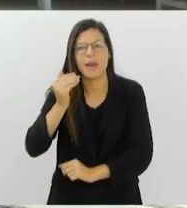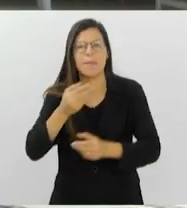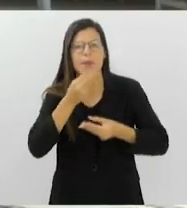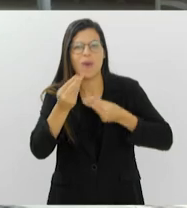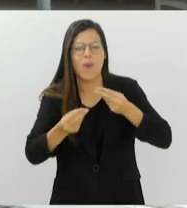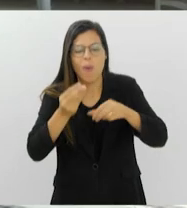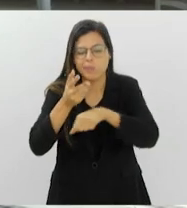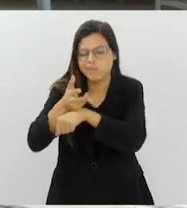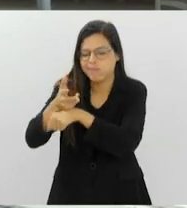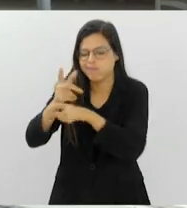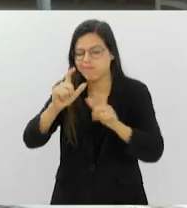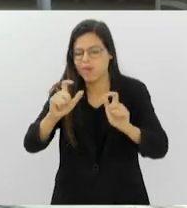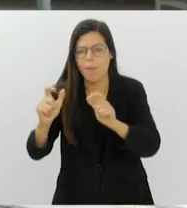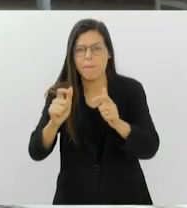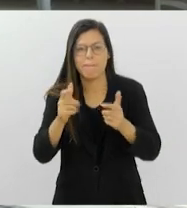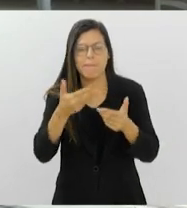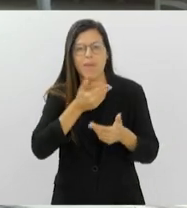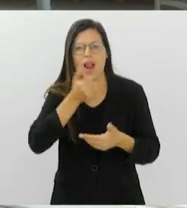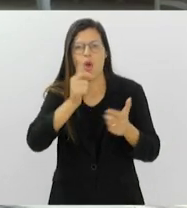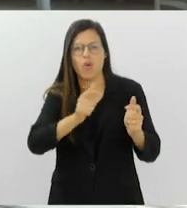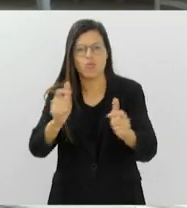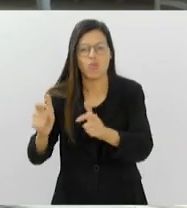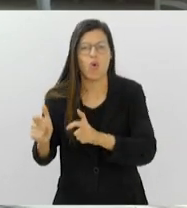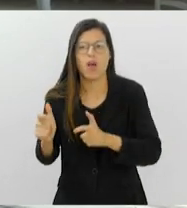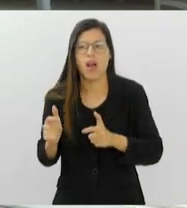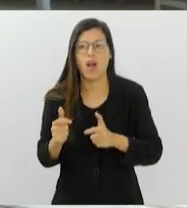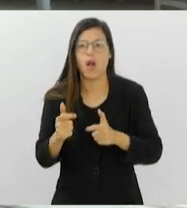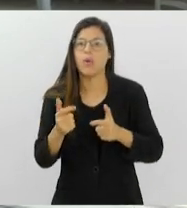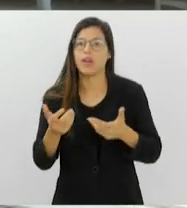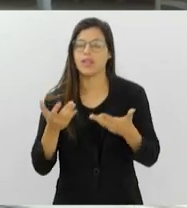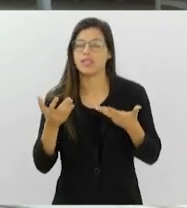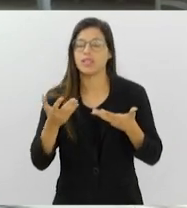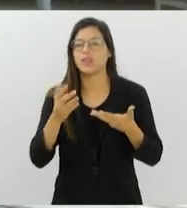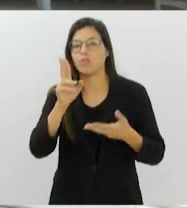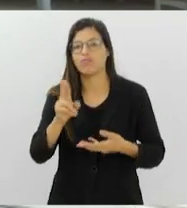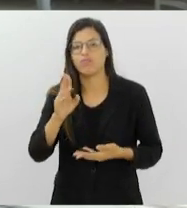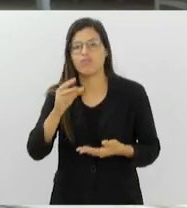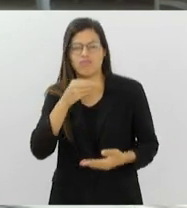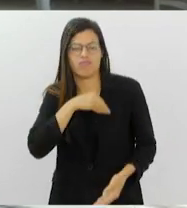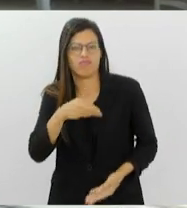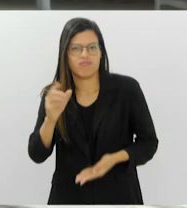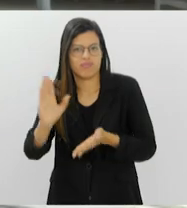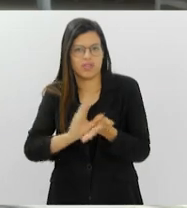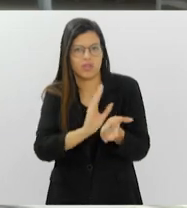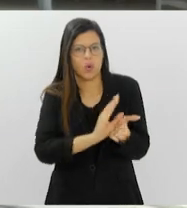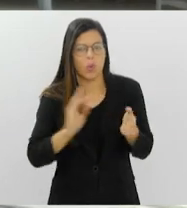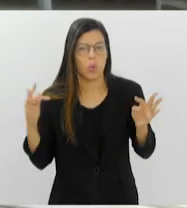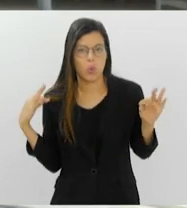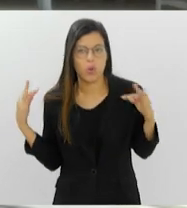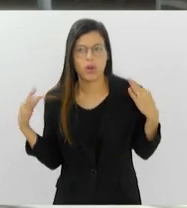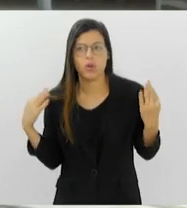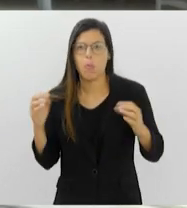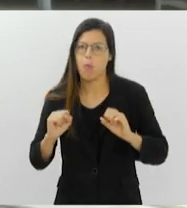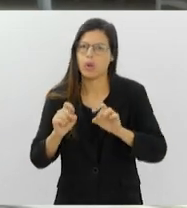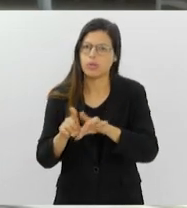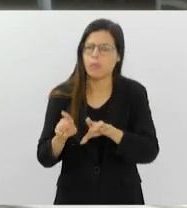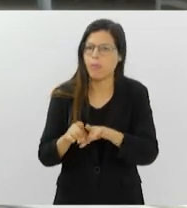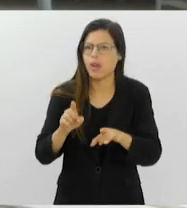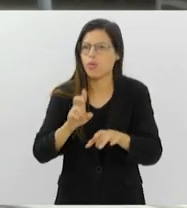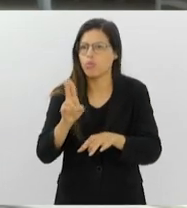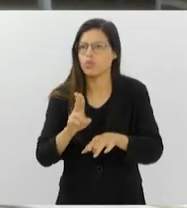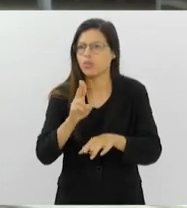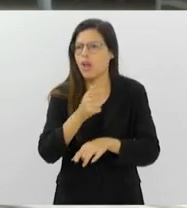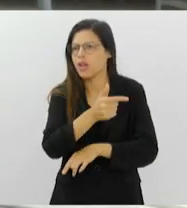pra tirar foto e ganhar dinheiro com isso. E quem não quiser ganhar dinheiro com turismo, consiga utilizar, né, essa ferramenta pra ganhar dinheiro em